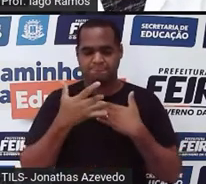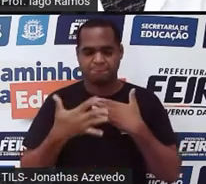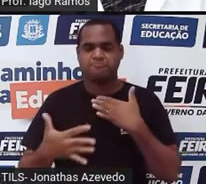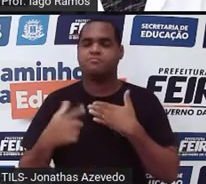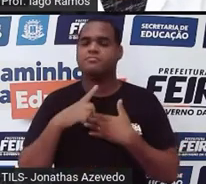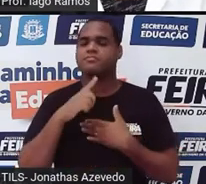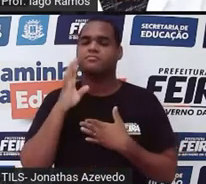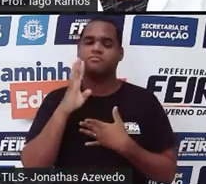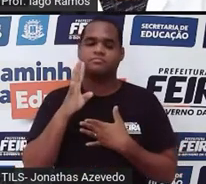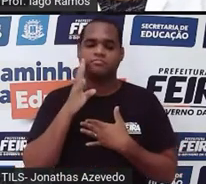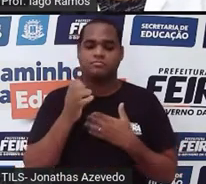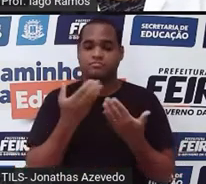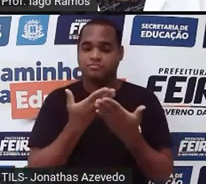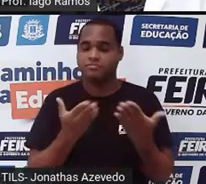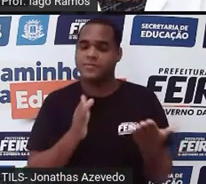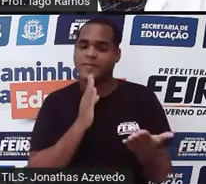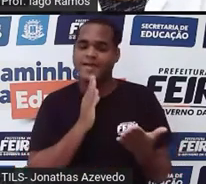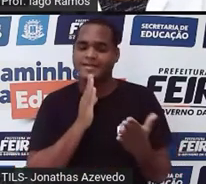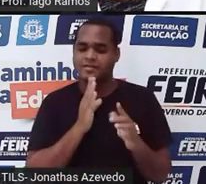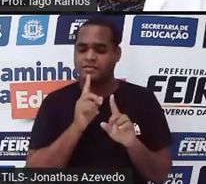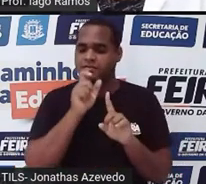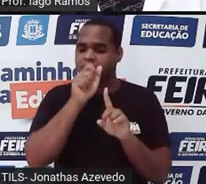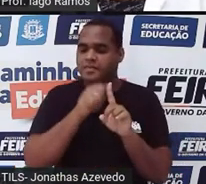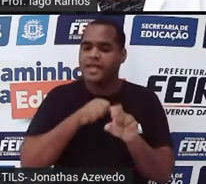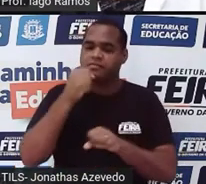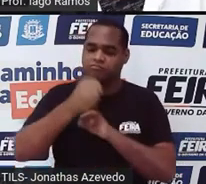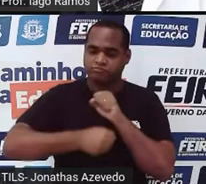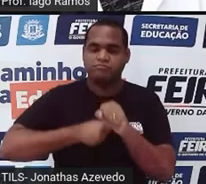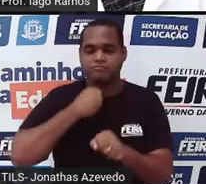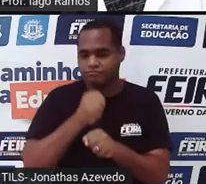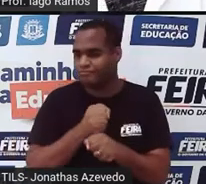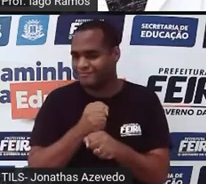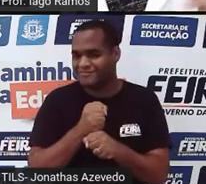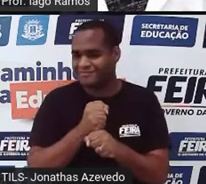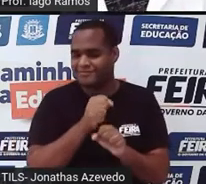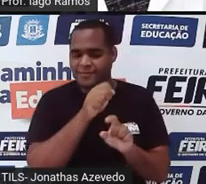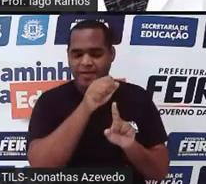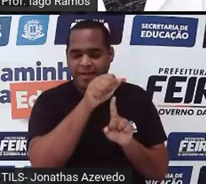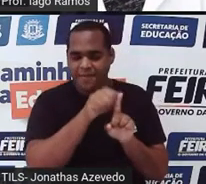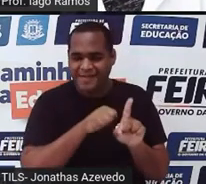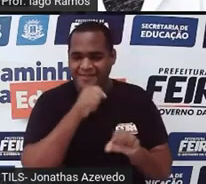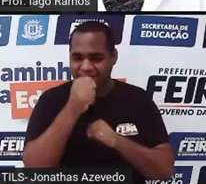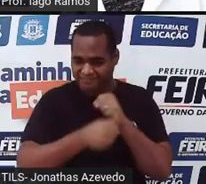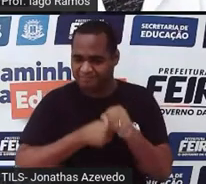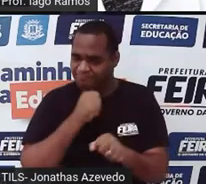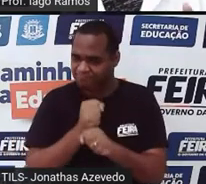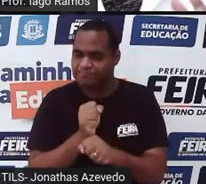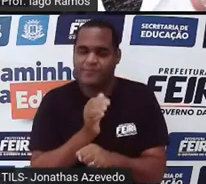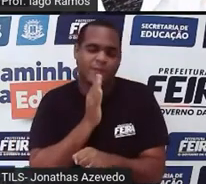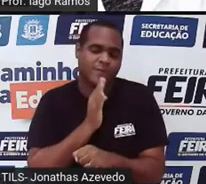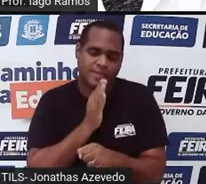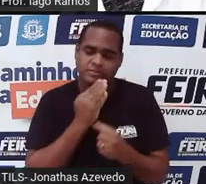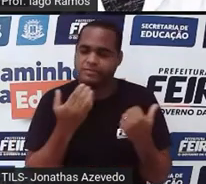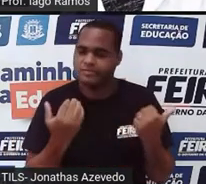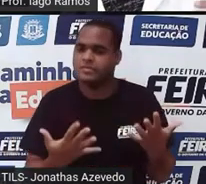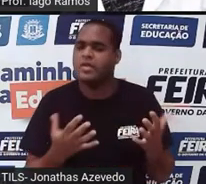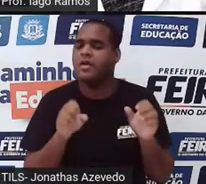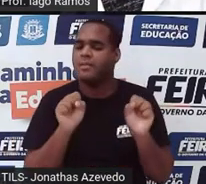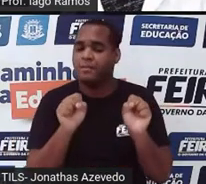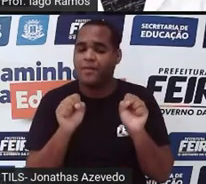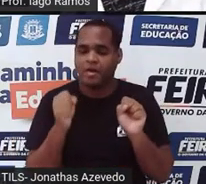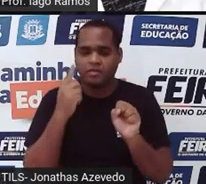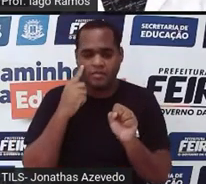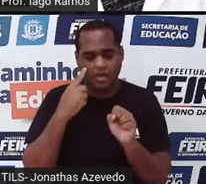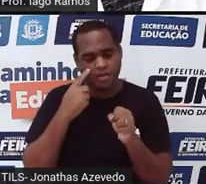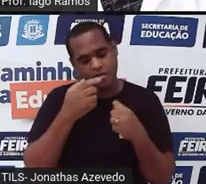conhece, por exemplo, é os meses do ano, tá? Os meses do ano são, né? Pode formar uma